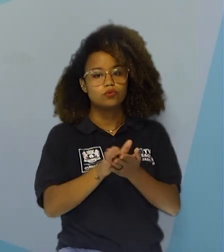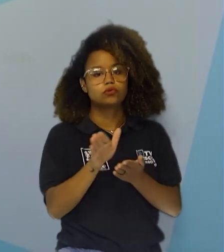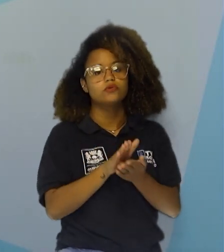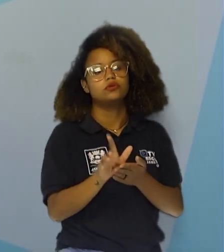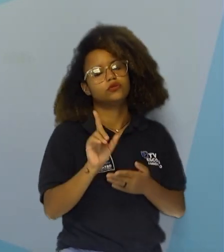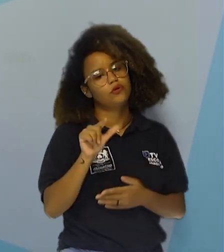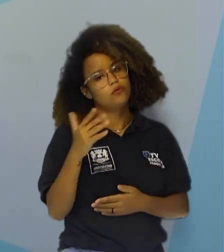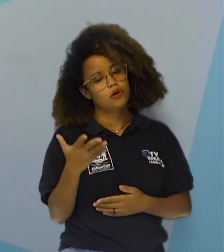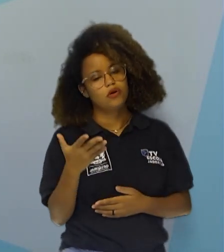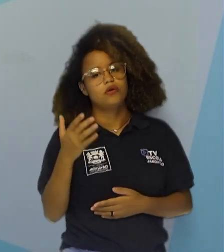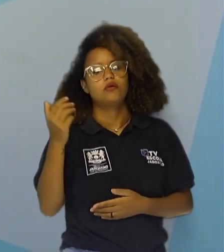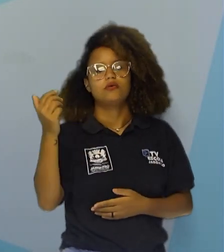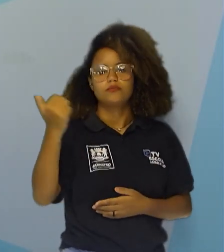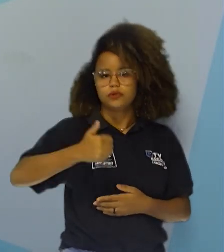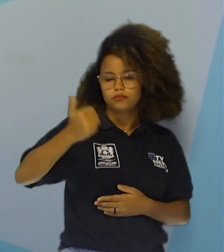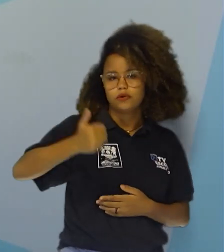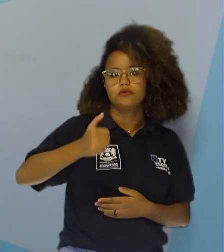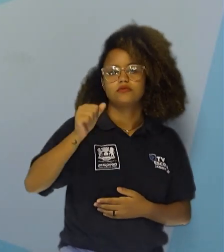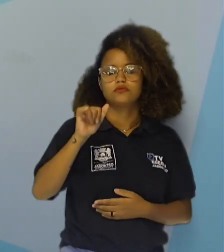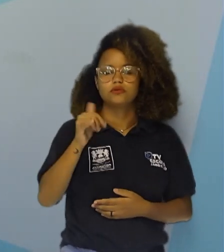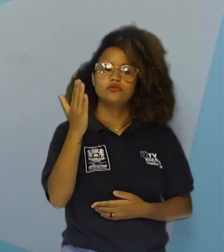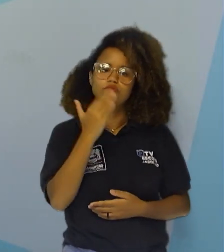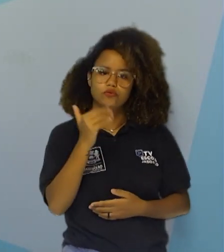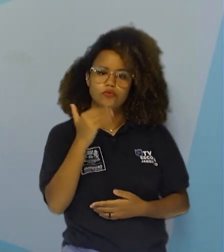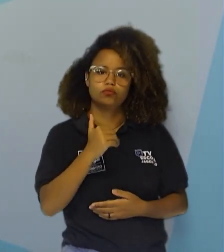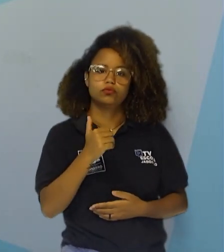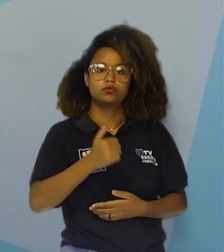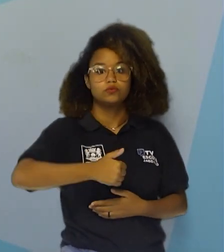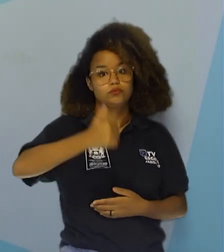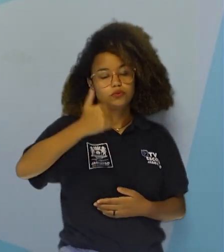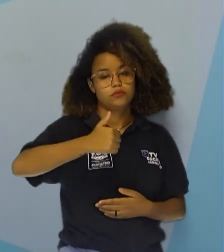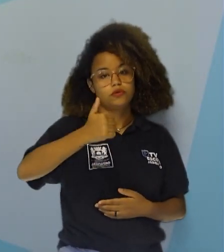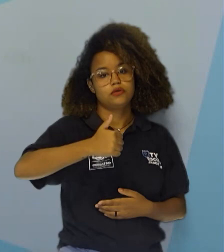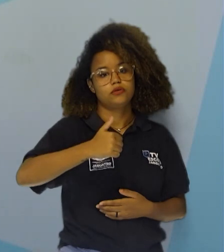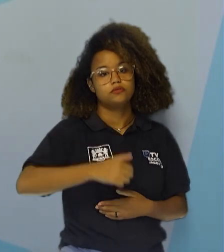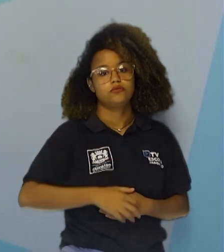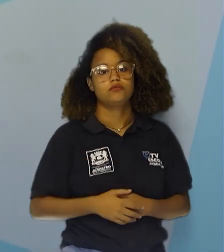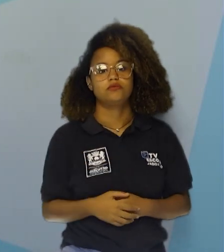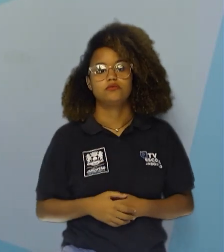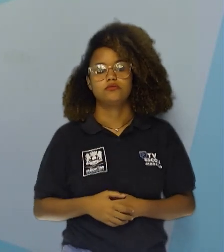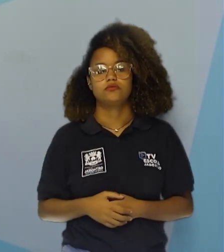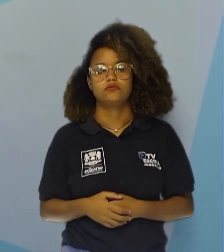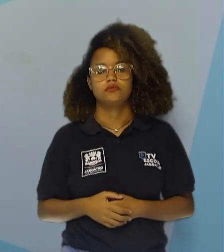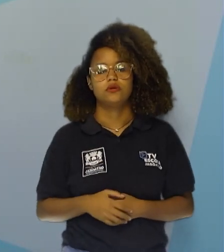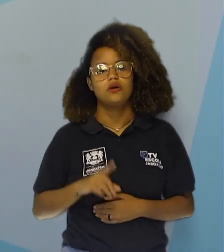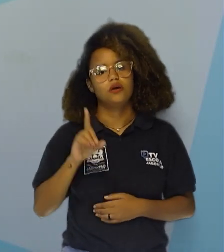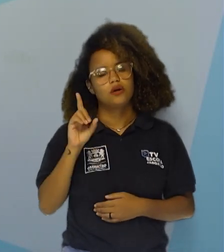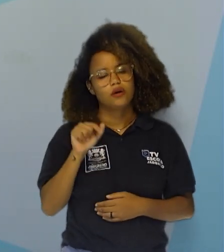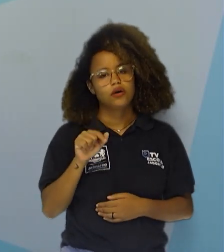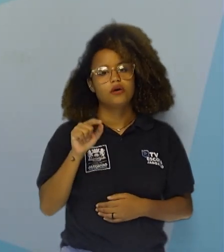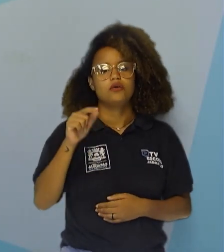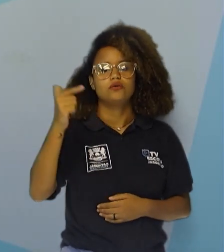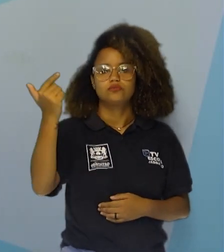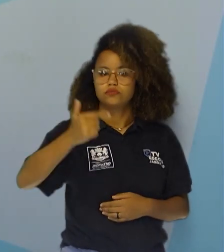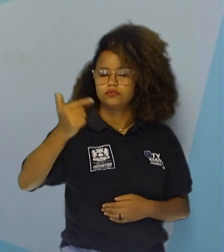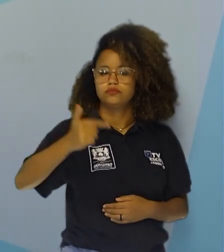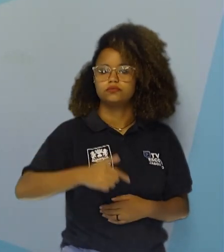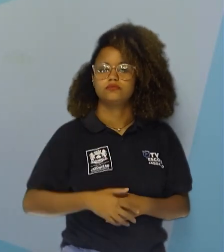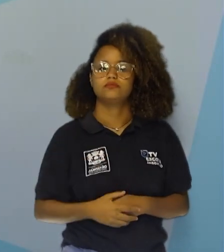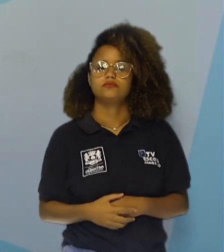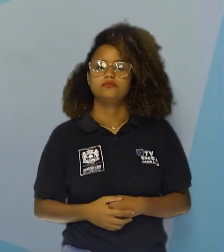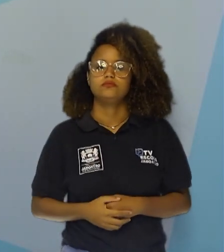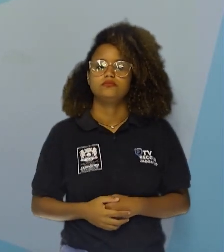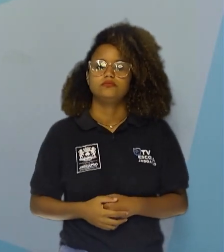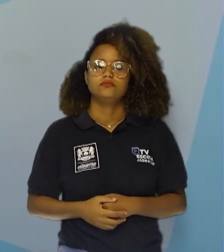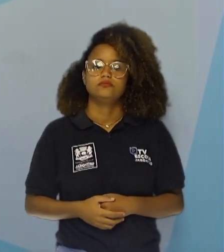ela passa a ser o primário. Quando ela se alimenta do consumidor primário, ela vai ser o consumidor secundário.